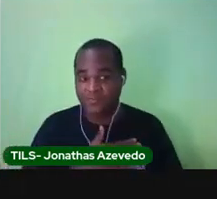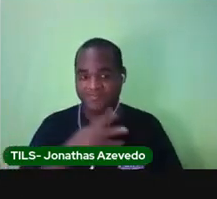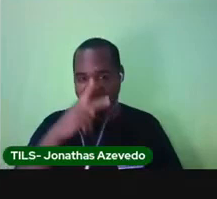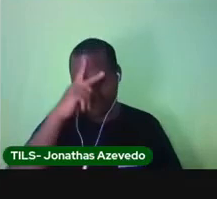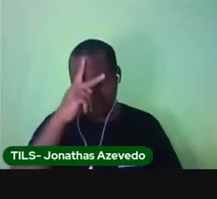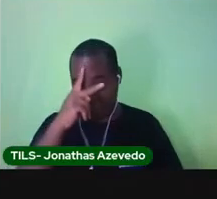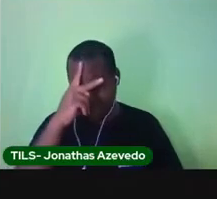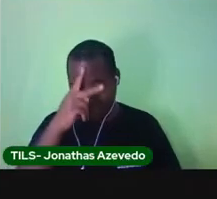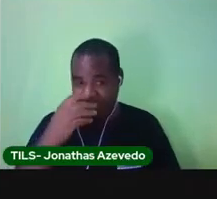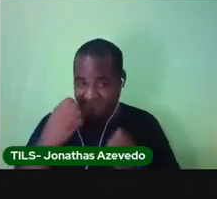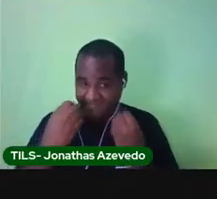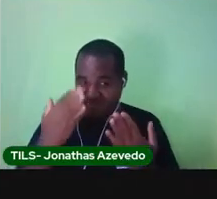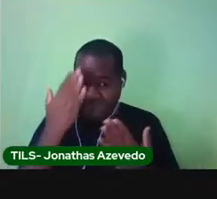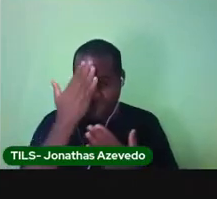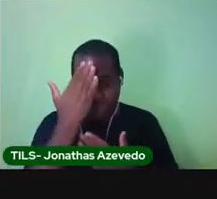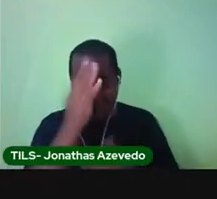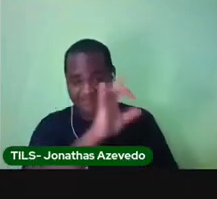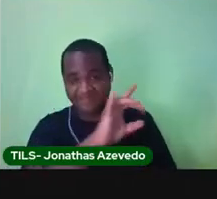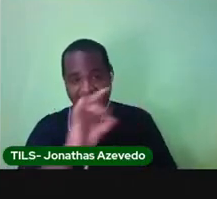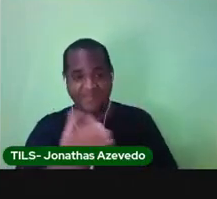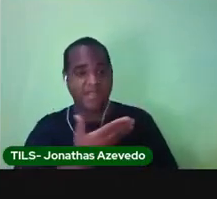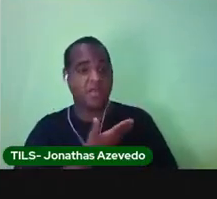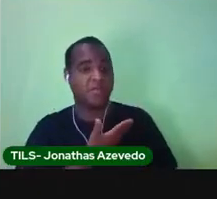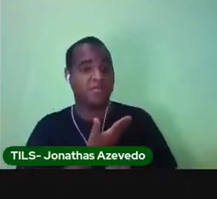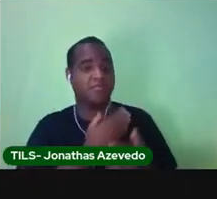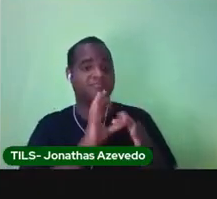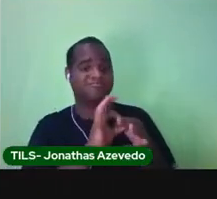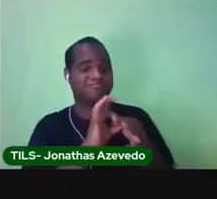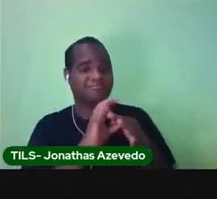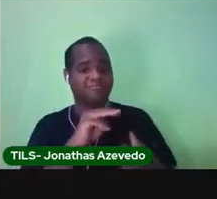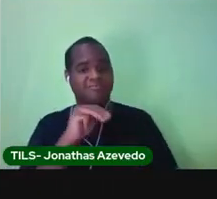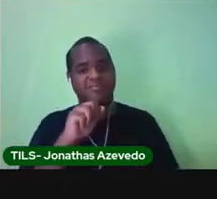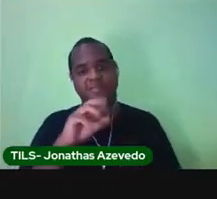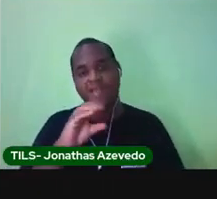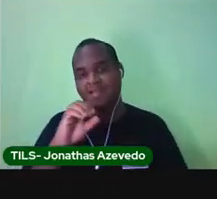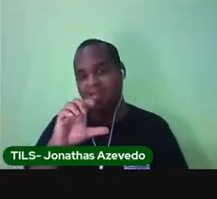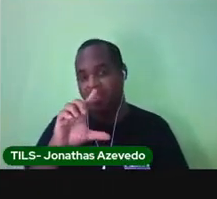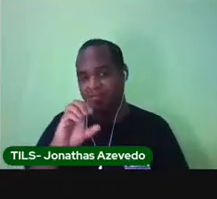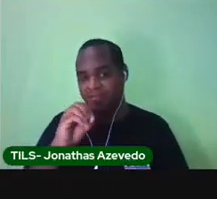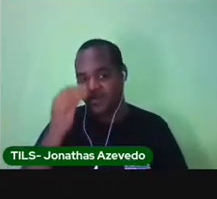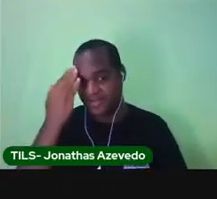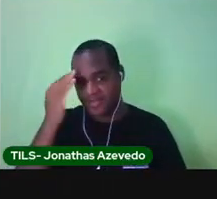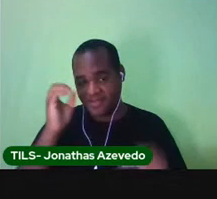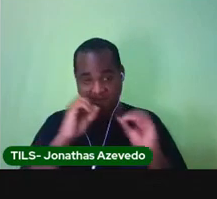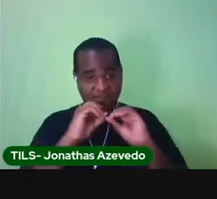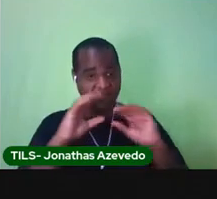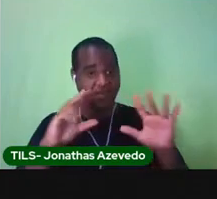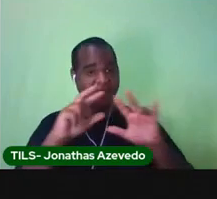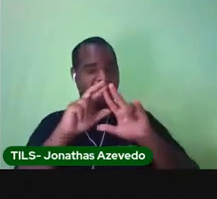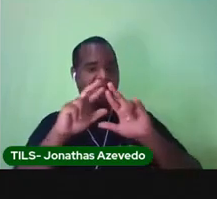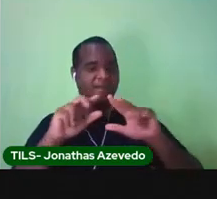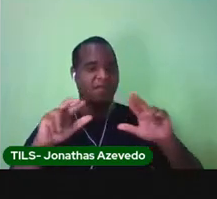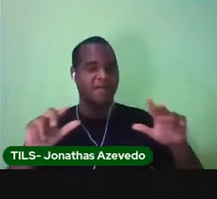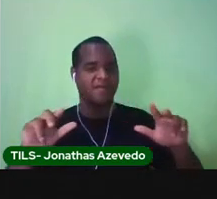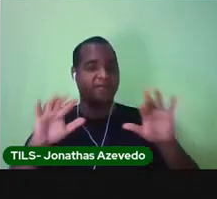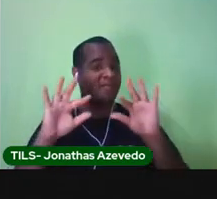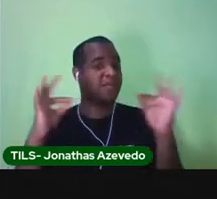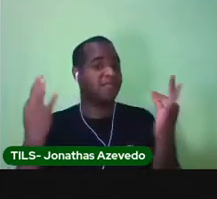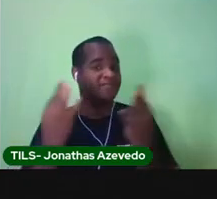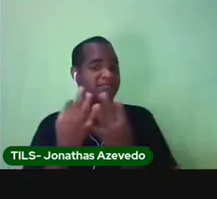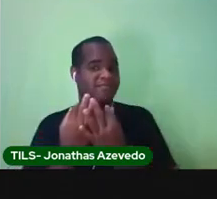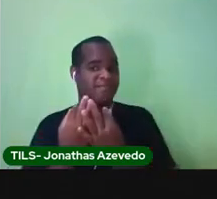Você gostou de saber sobre os amigos de Marcelo? Você gostou de entender que existem vários tipos de família?